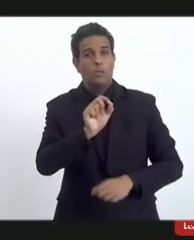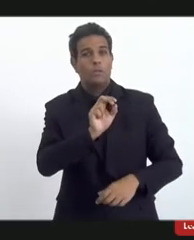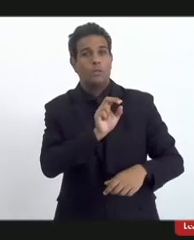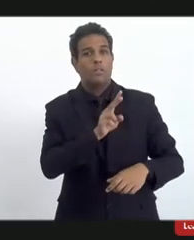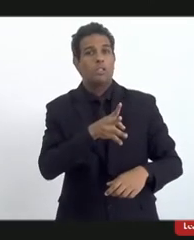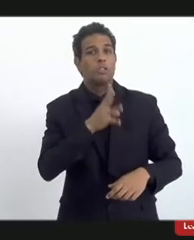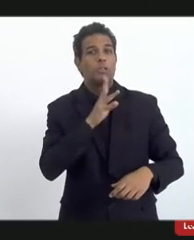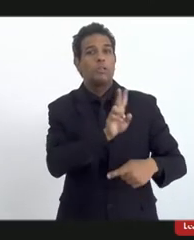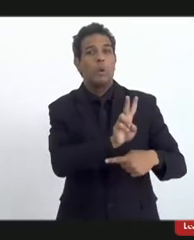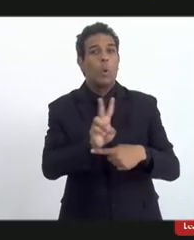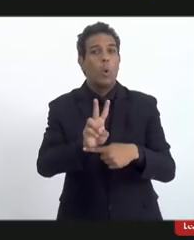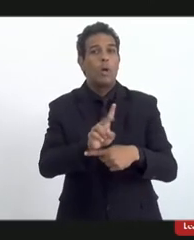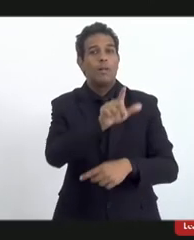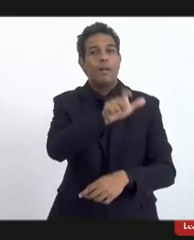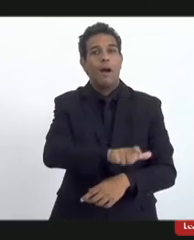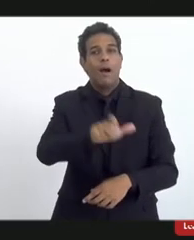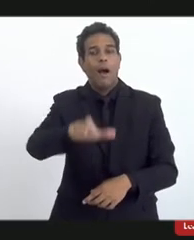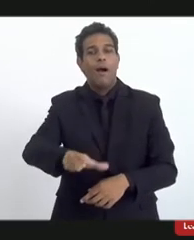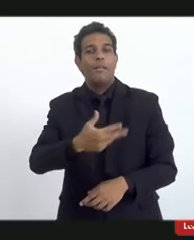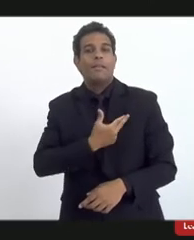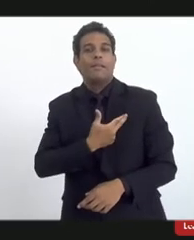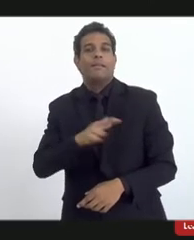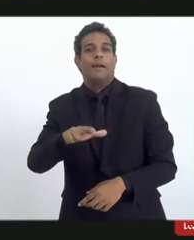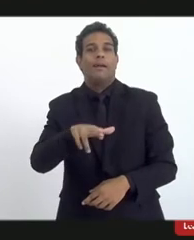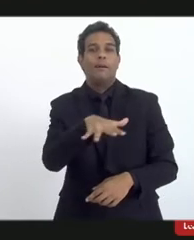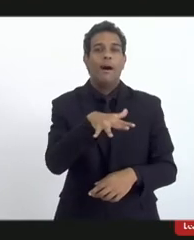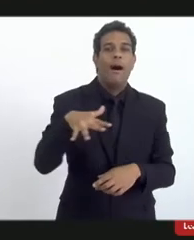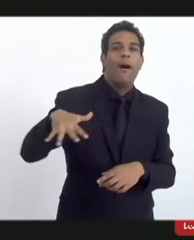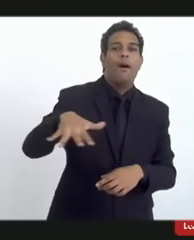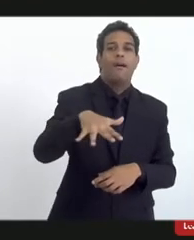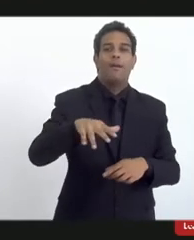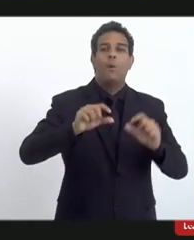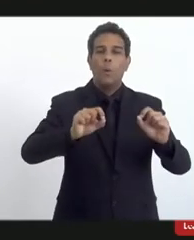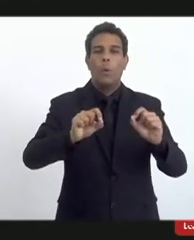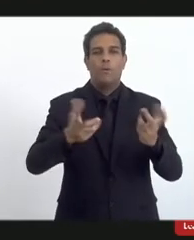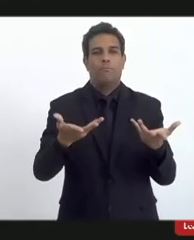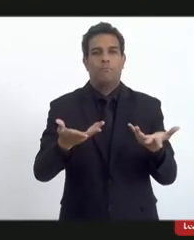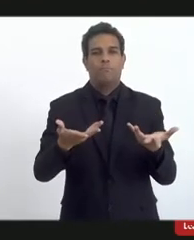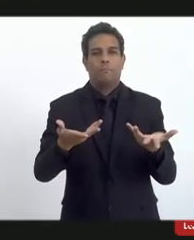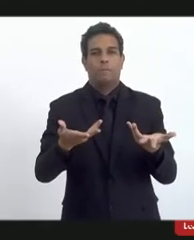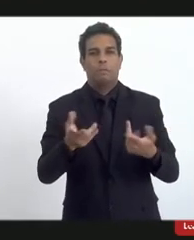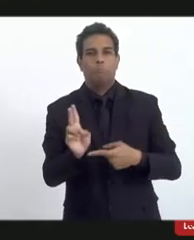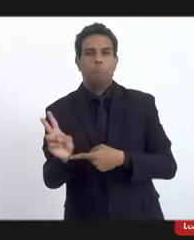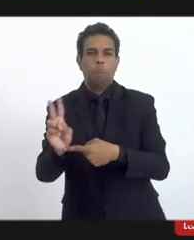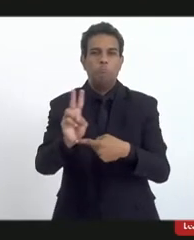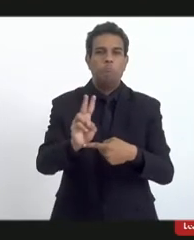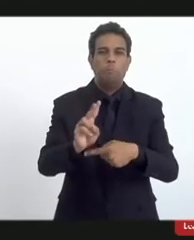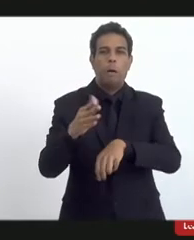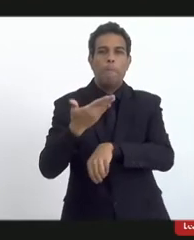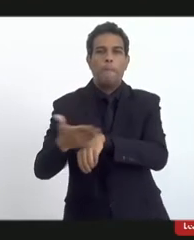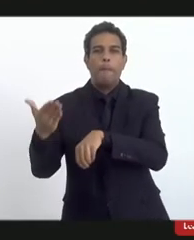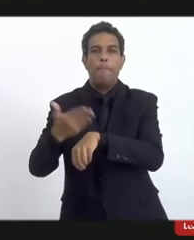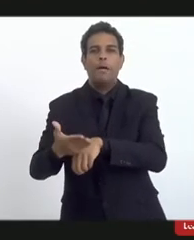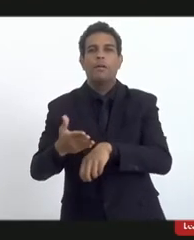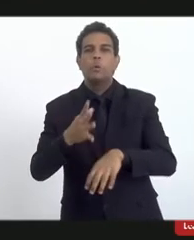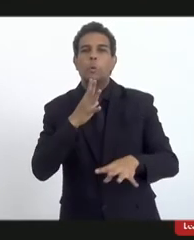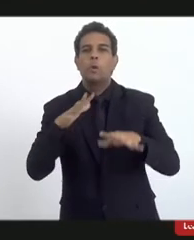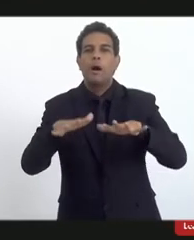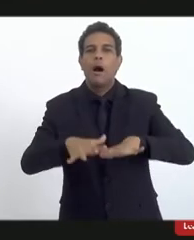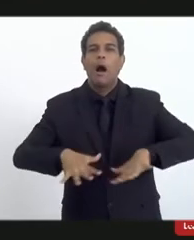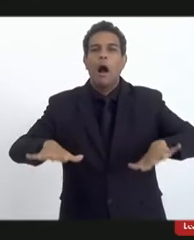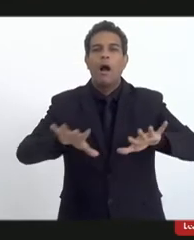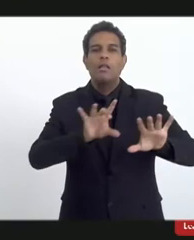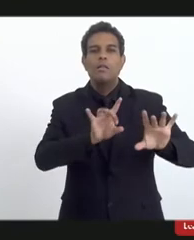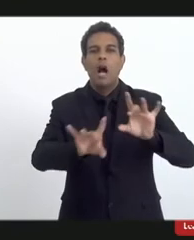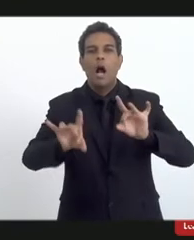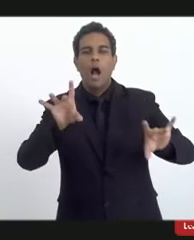religião de cada guarda, onde as praças para você fazer exercício, queria saber qual é a religião